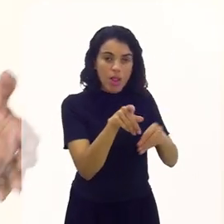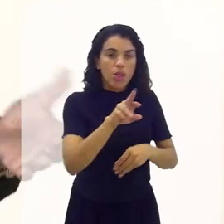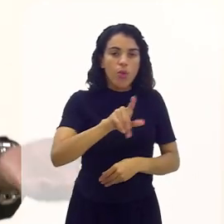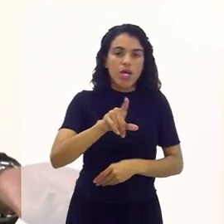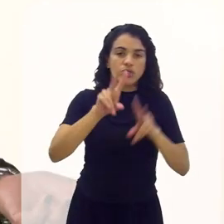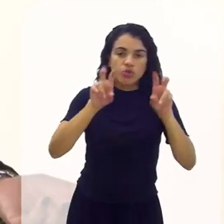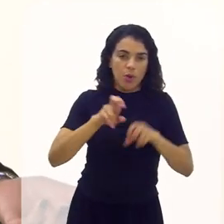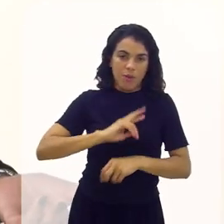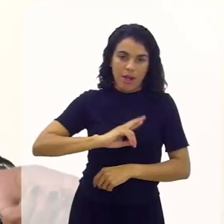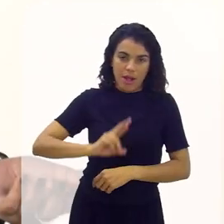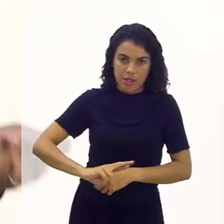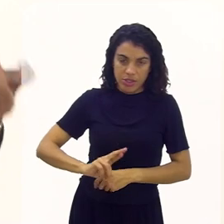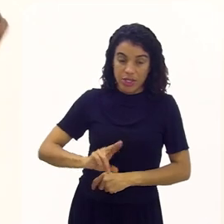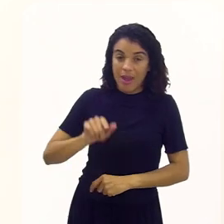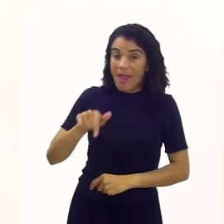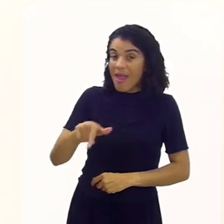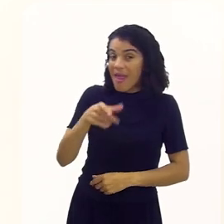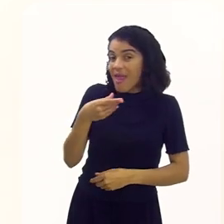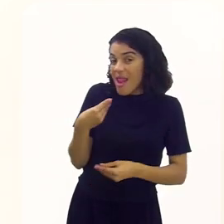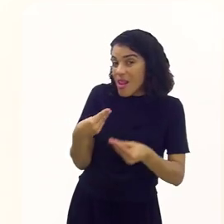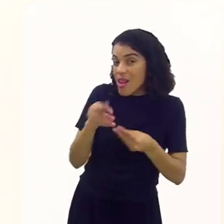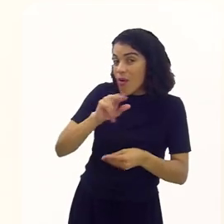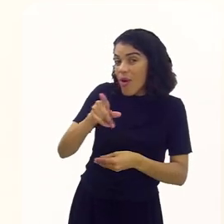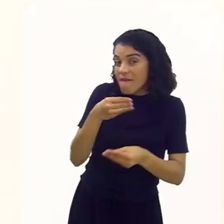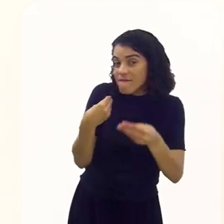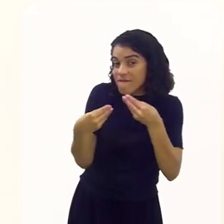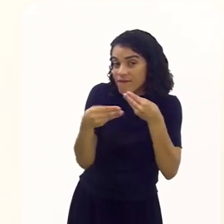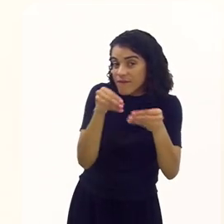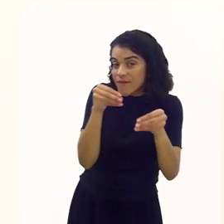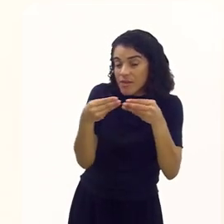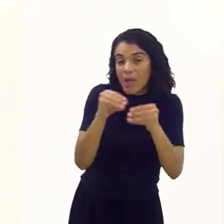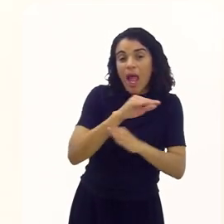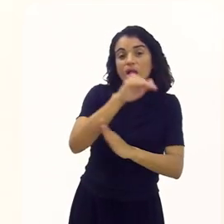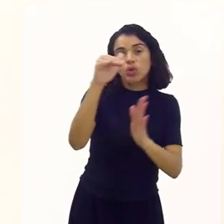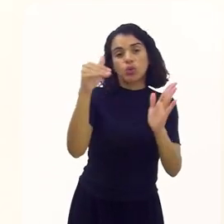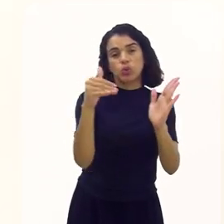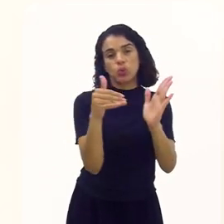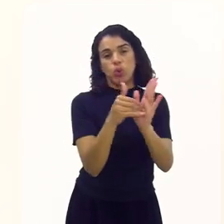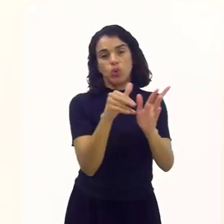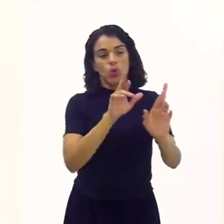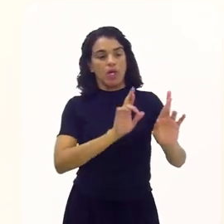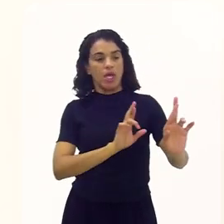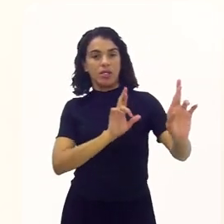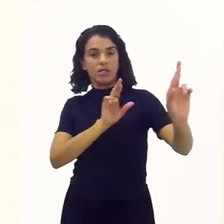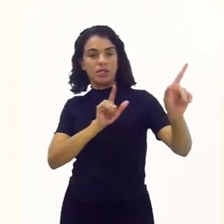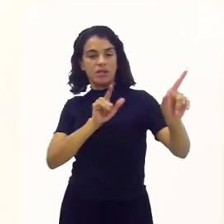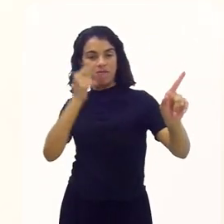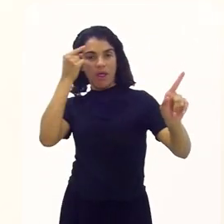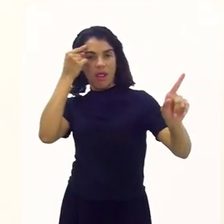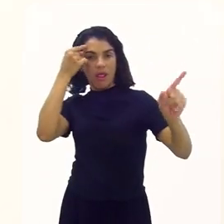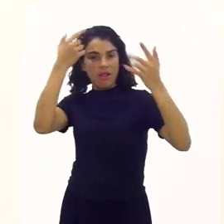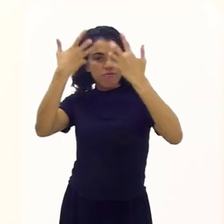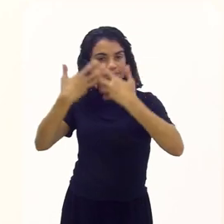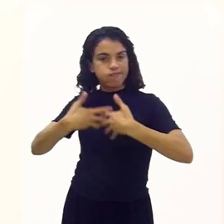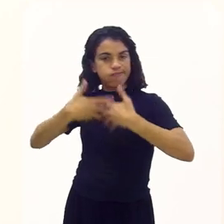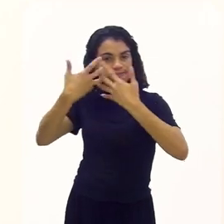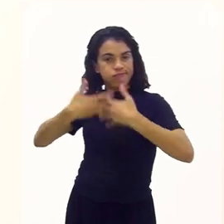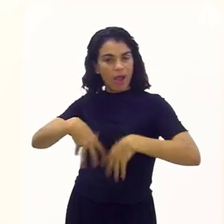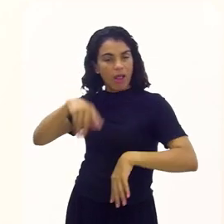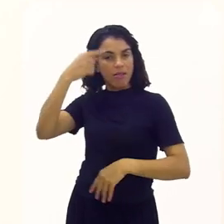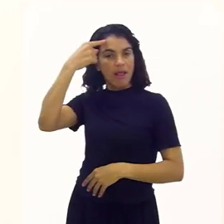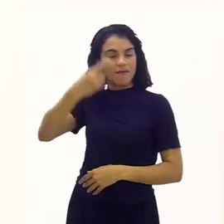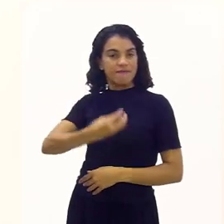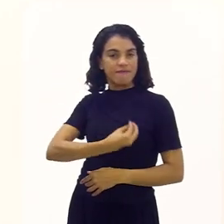intolerante à religião. Ele é intolerante a tudo aquilo que é diferente da forma dele pensar,